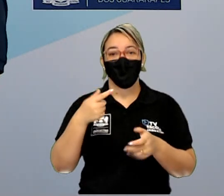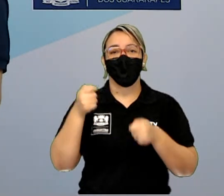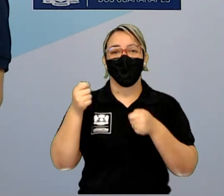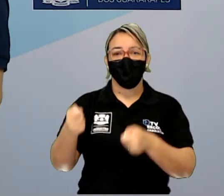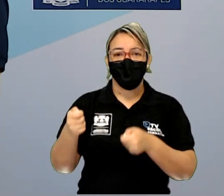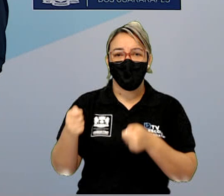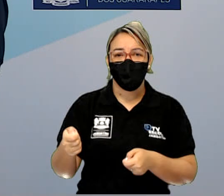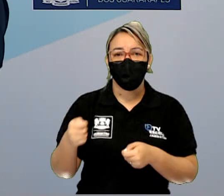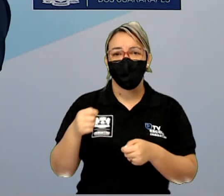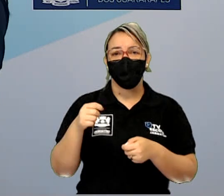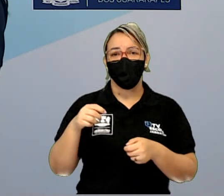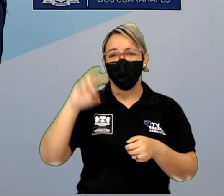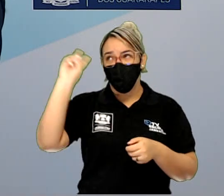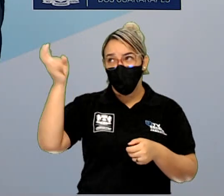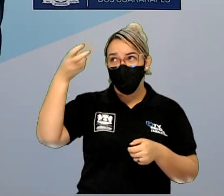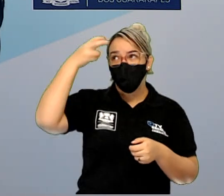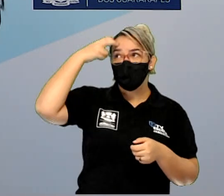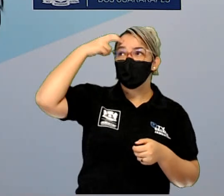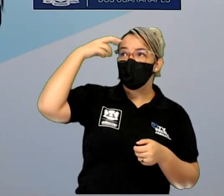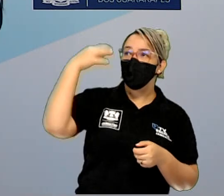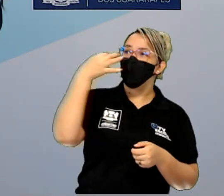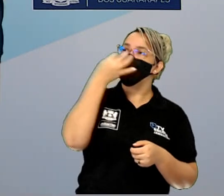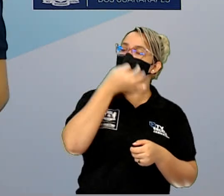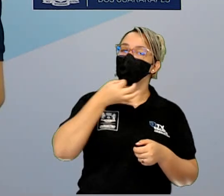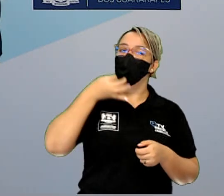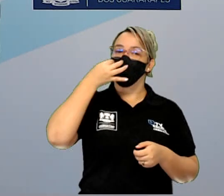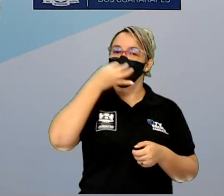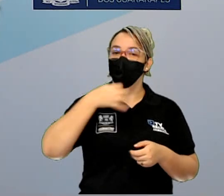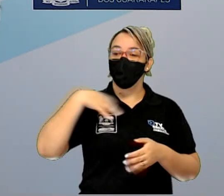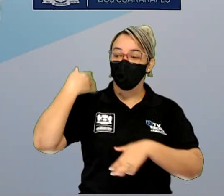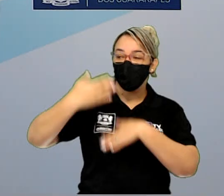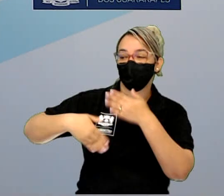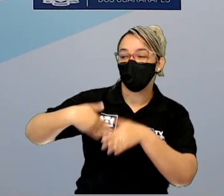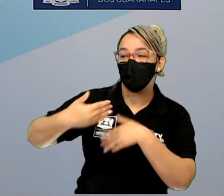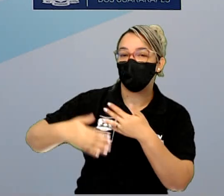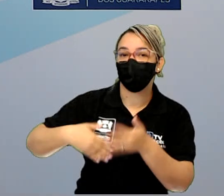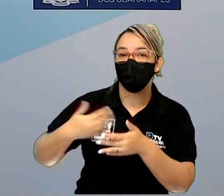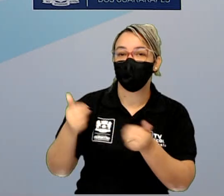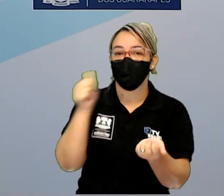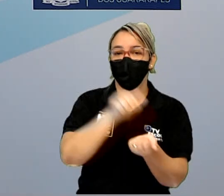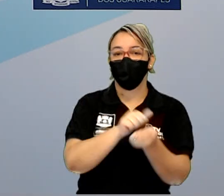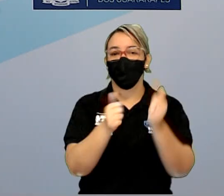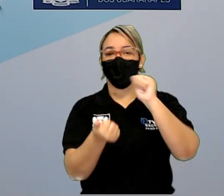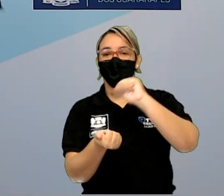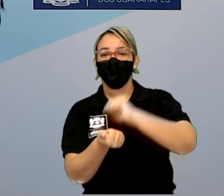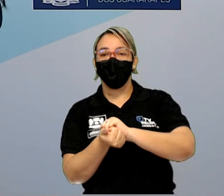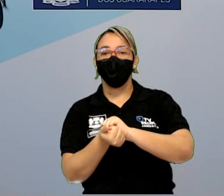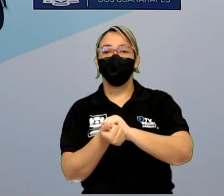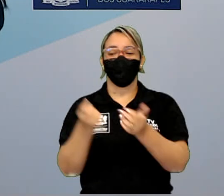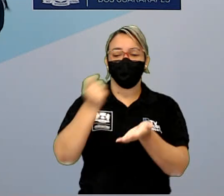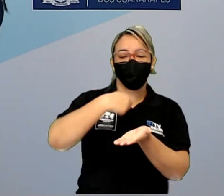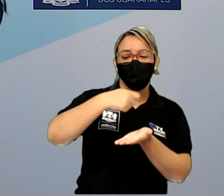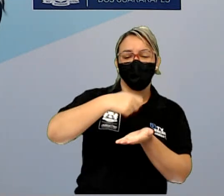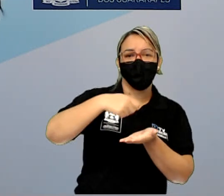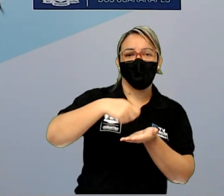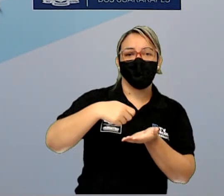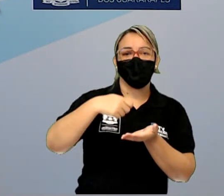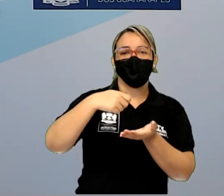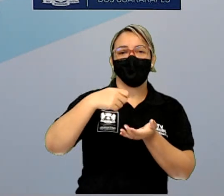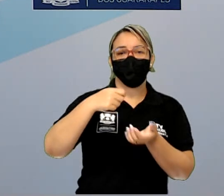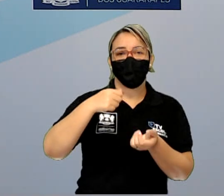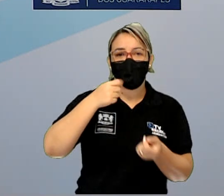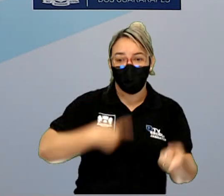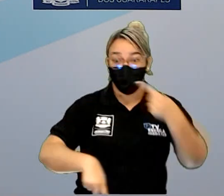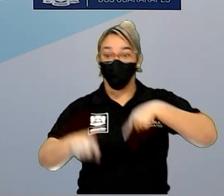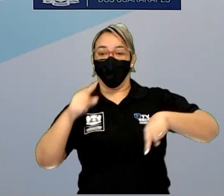imprensa, cultura oral, mas com o longo dos anos e as adaptações feitas, os escritos se voltou para o público